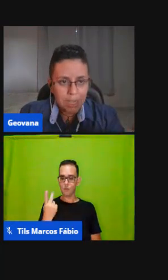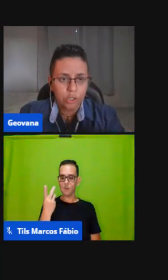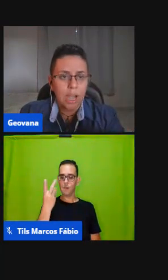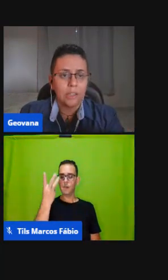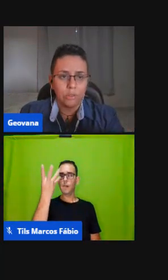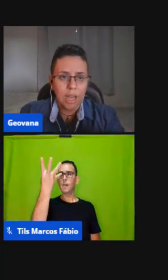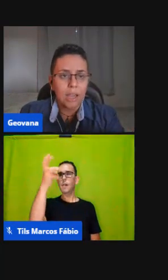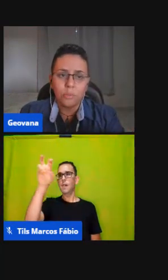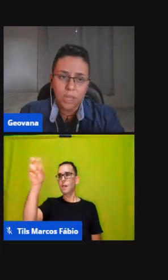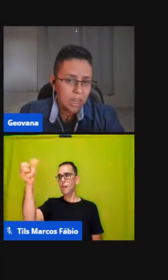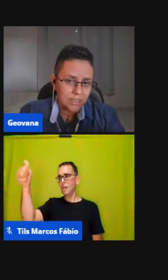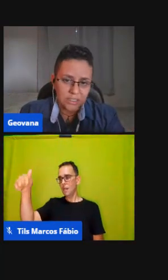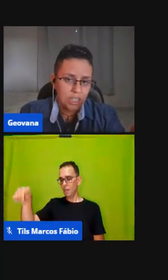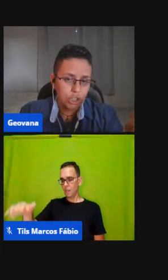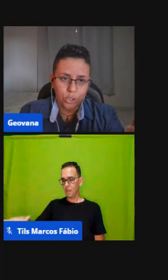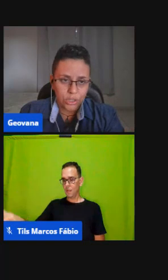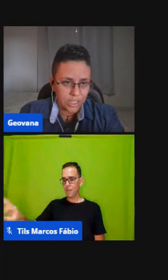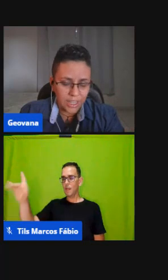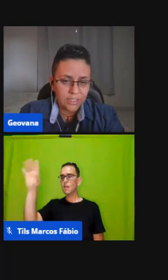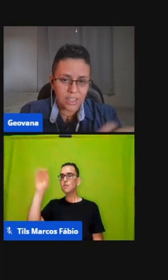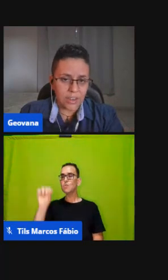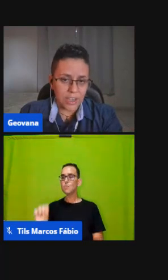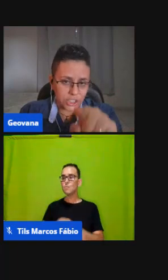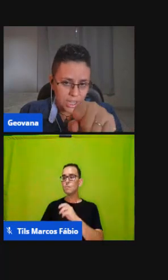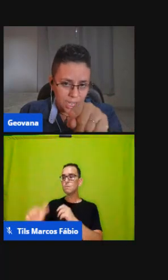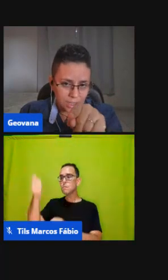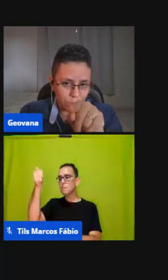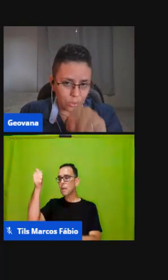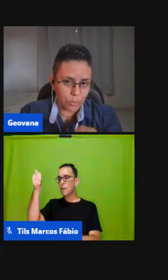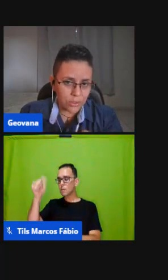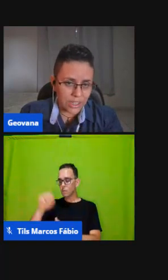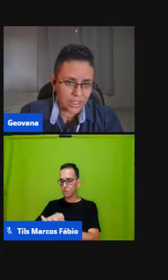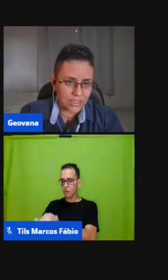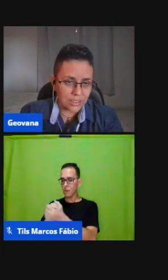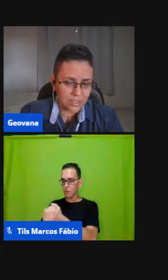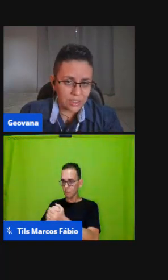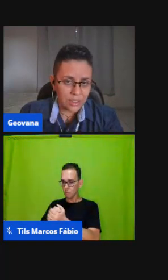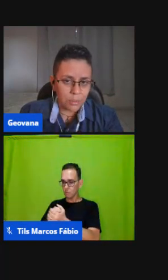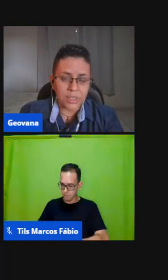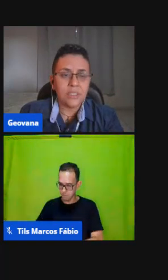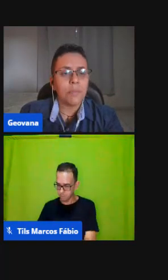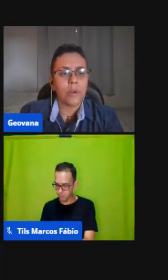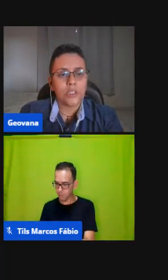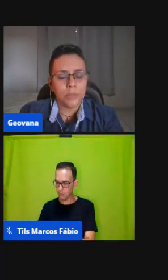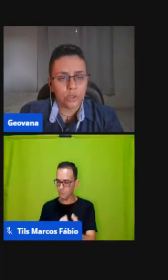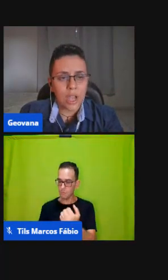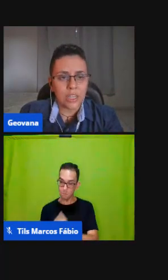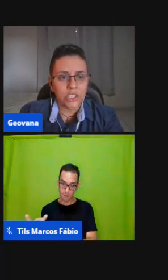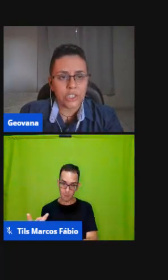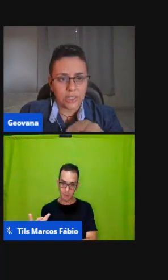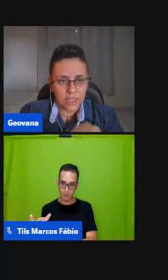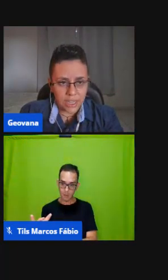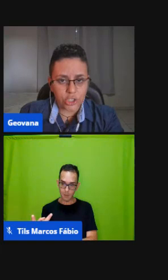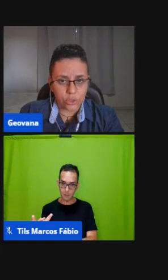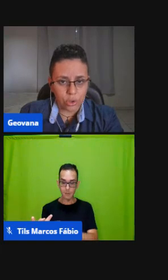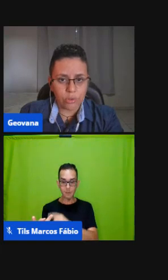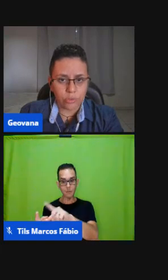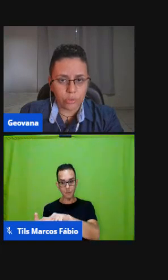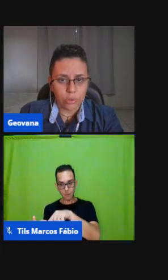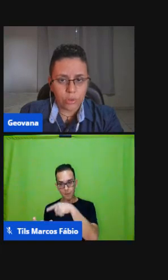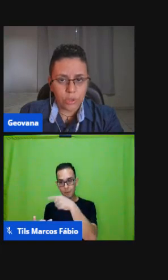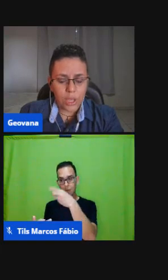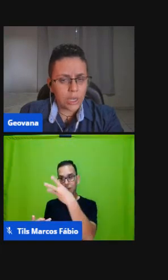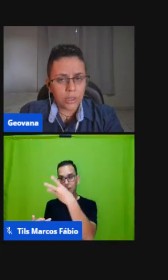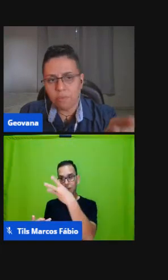primeira jogada do dado beleza se ele tirou três ele vai chegar no número três mas se na próxima jogada ele tira três de